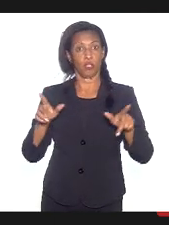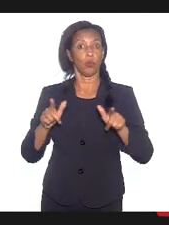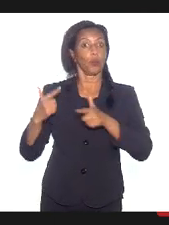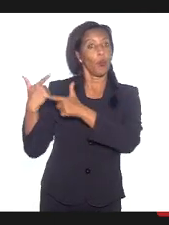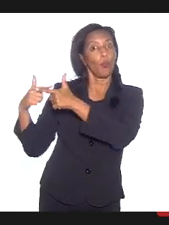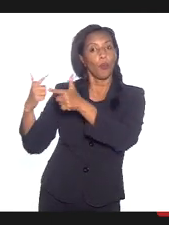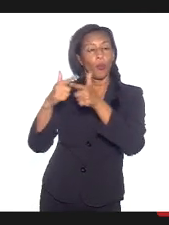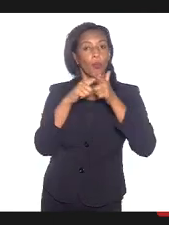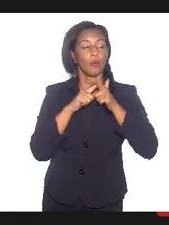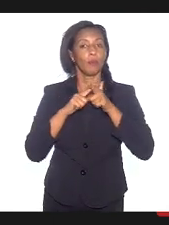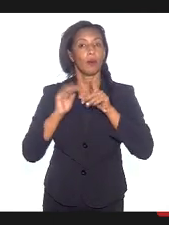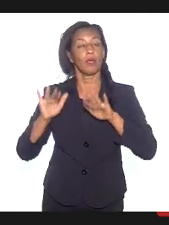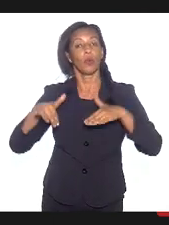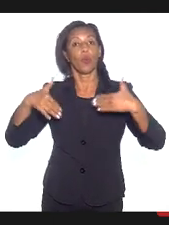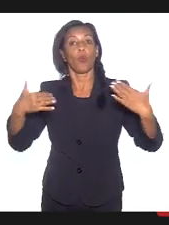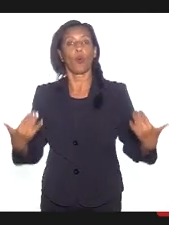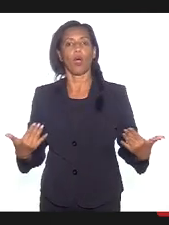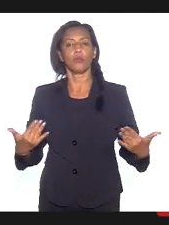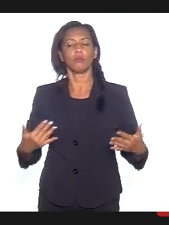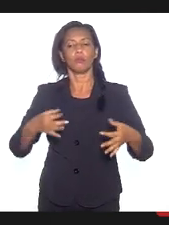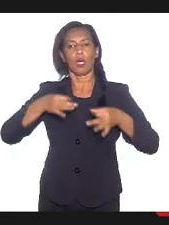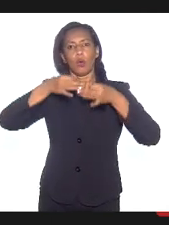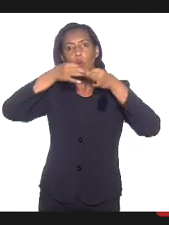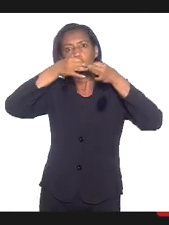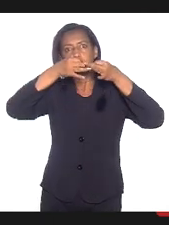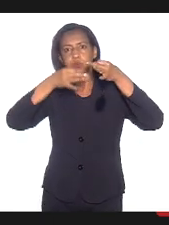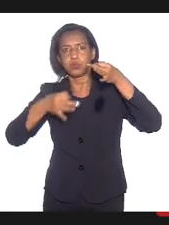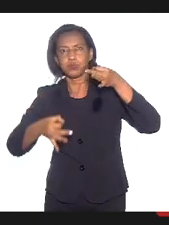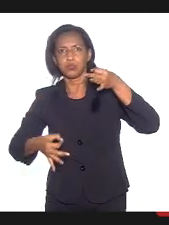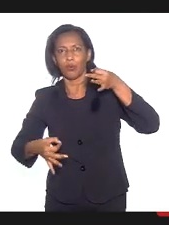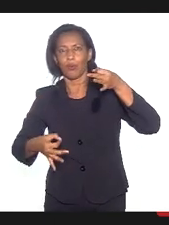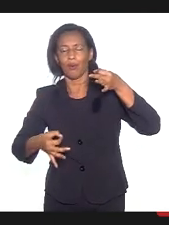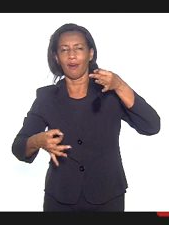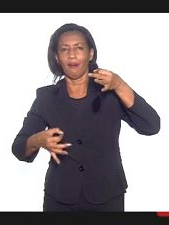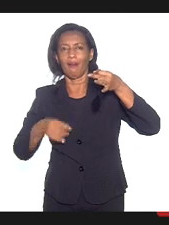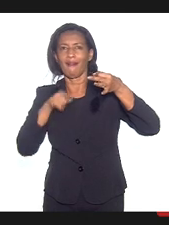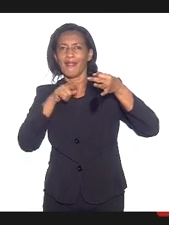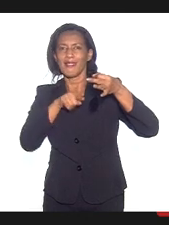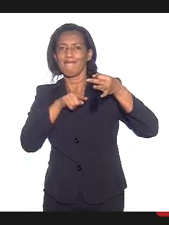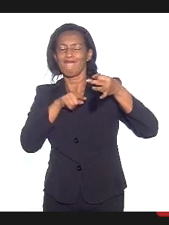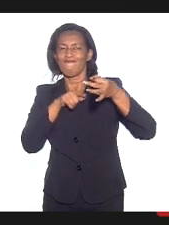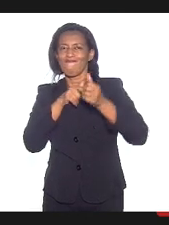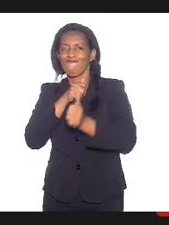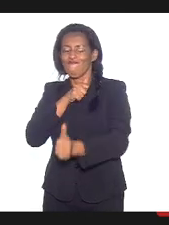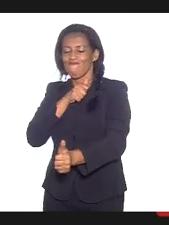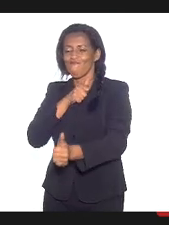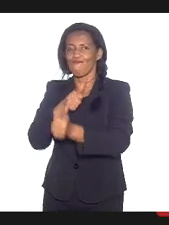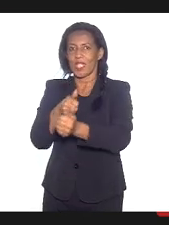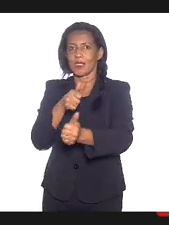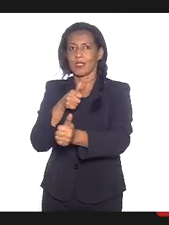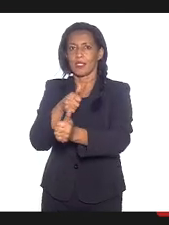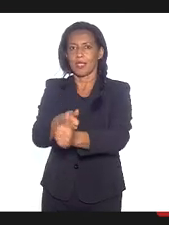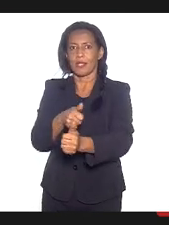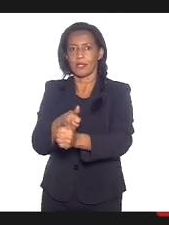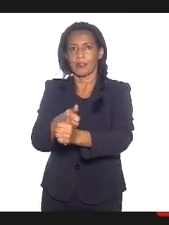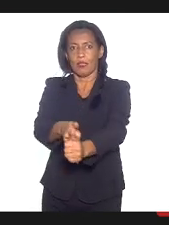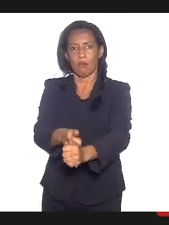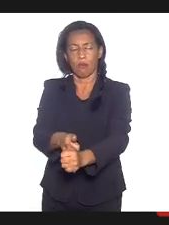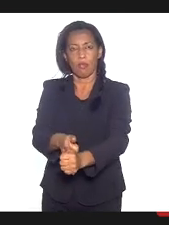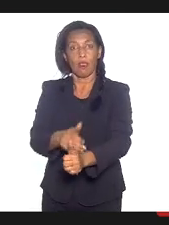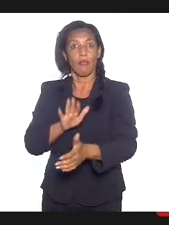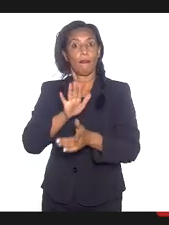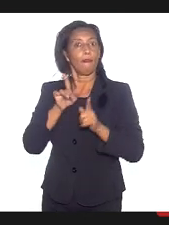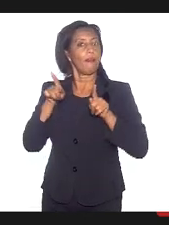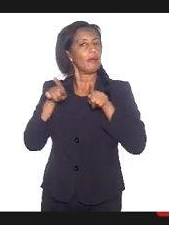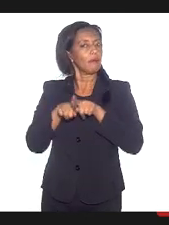é quando o discurso se torna um discurso de perseguição e mais ainda, quando da perseguição